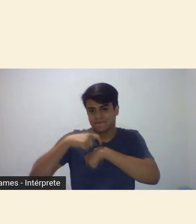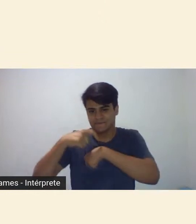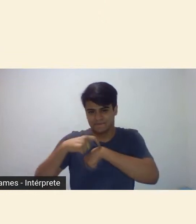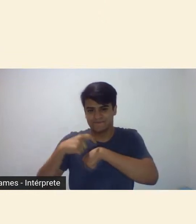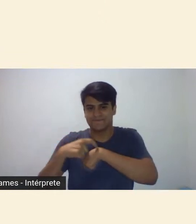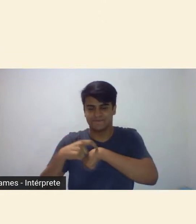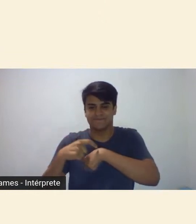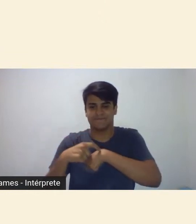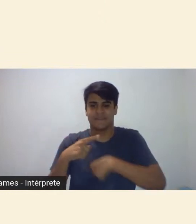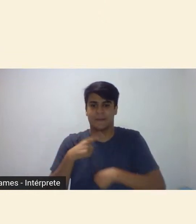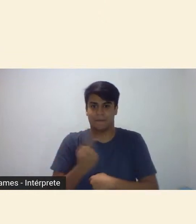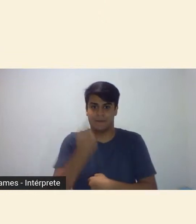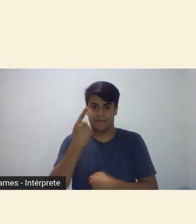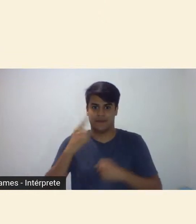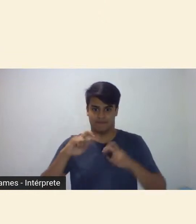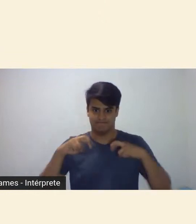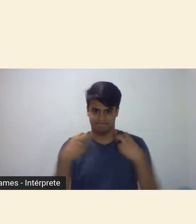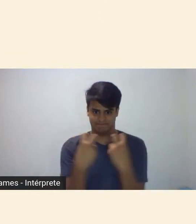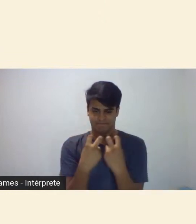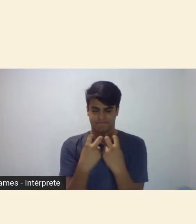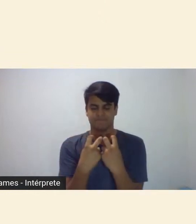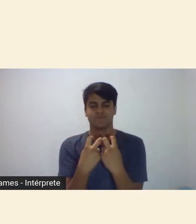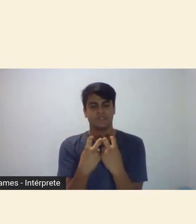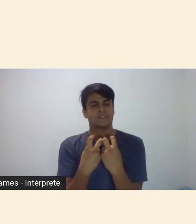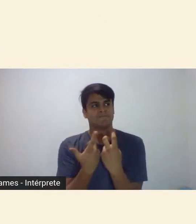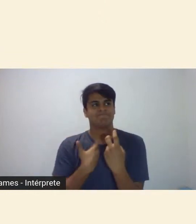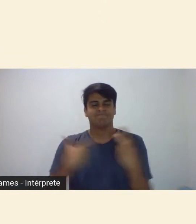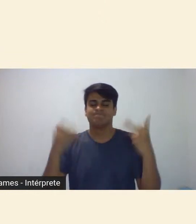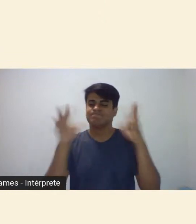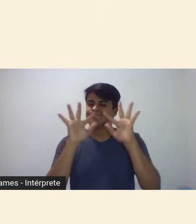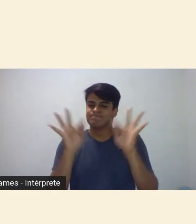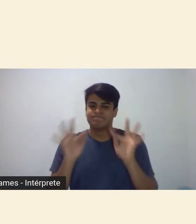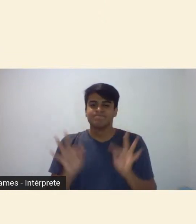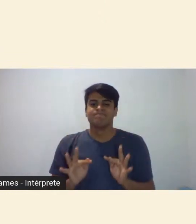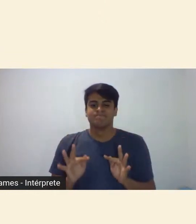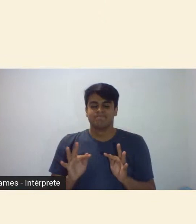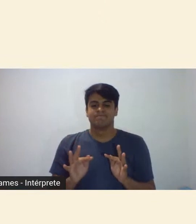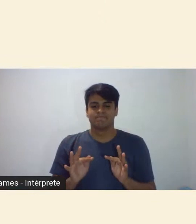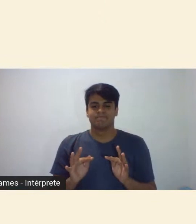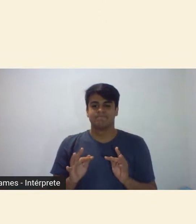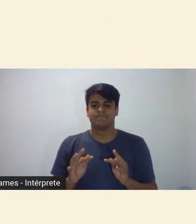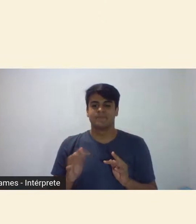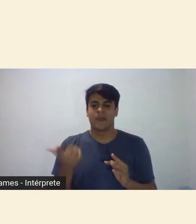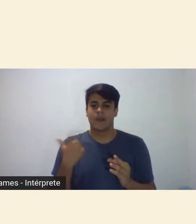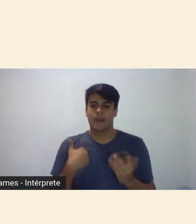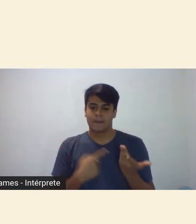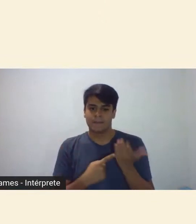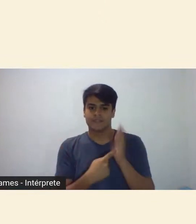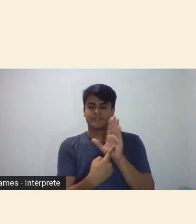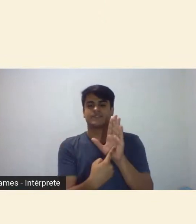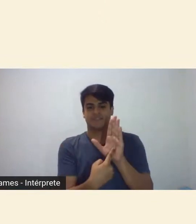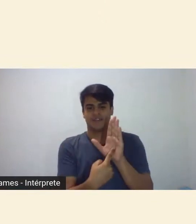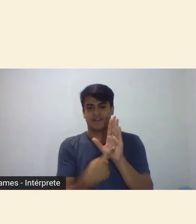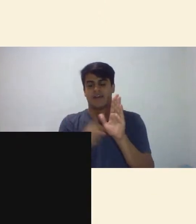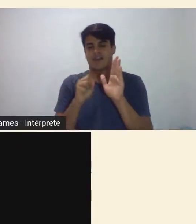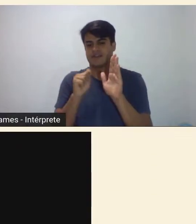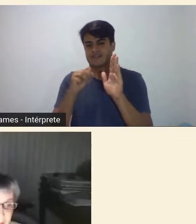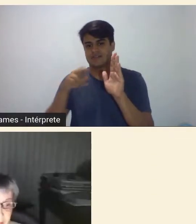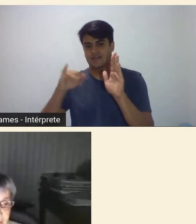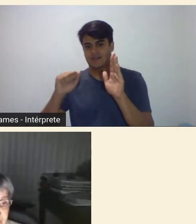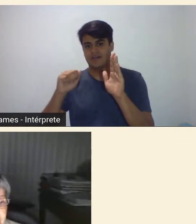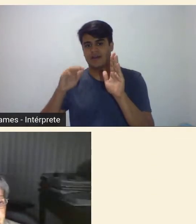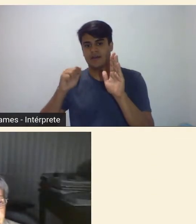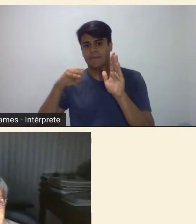da primeira mesa eu estou muito feliz de apresentar a Aracia Amaral que é professora e